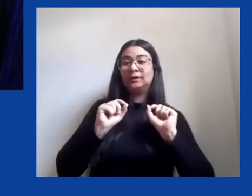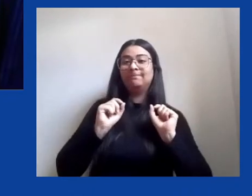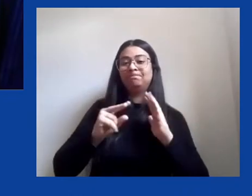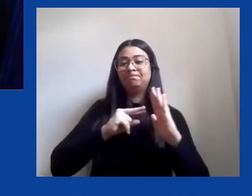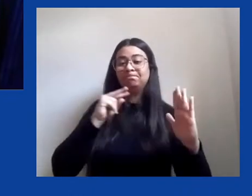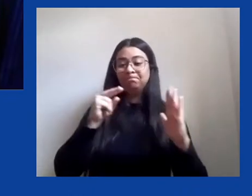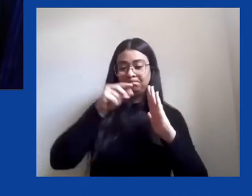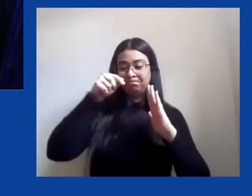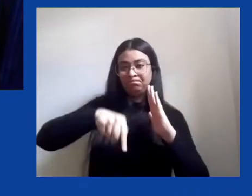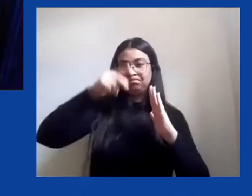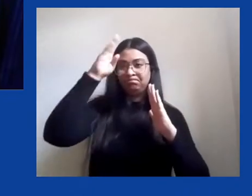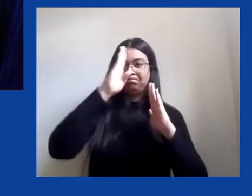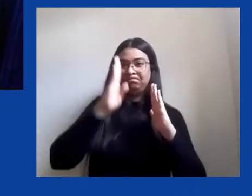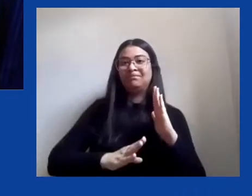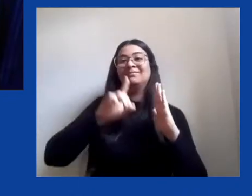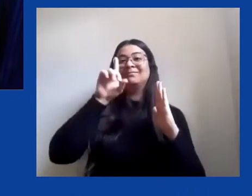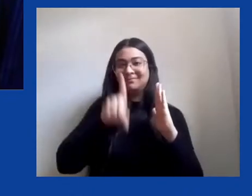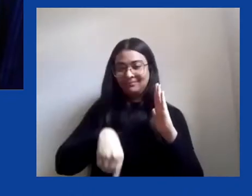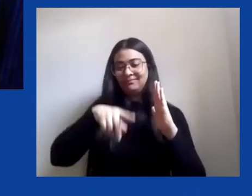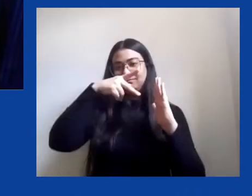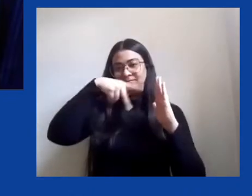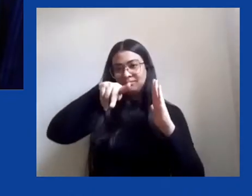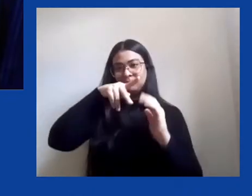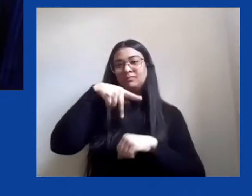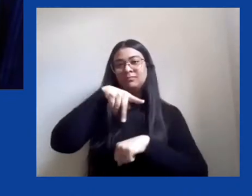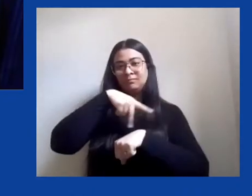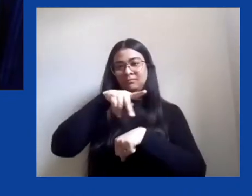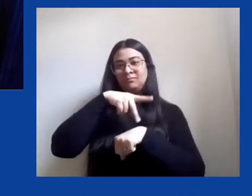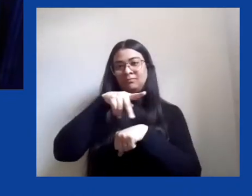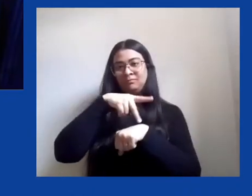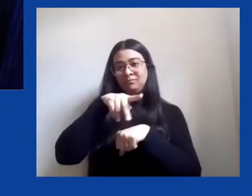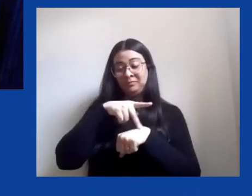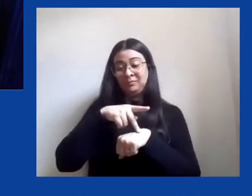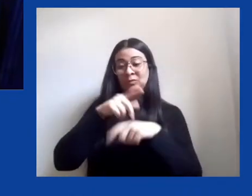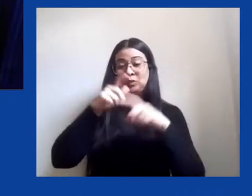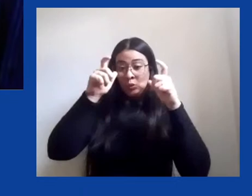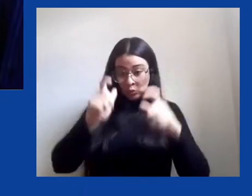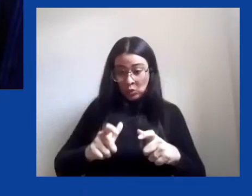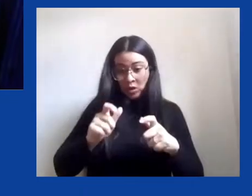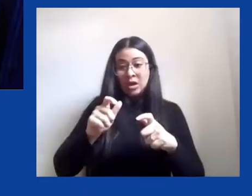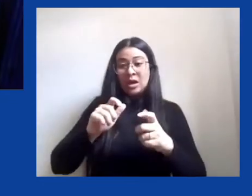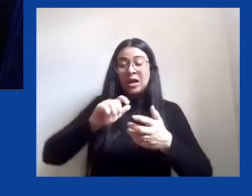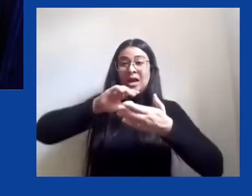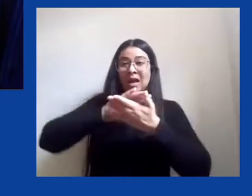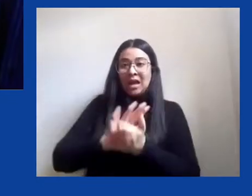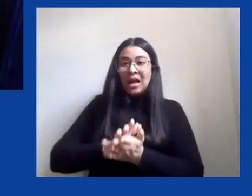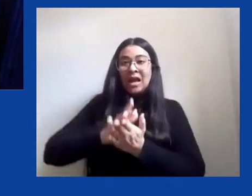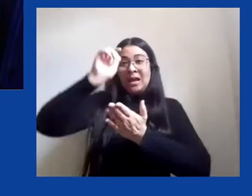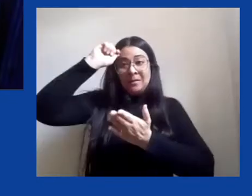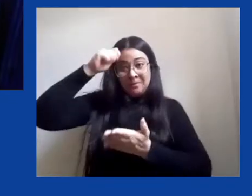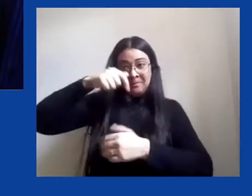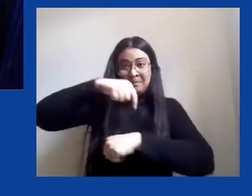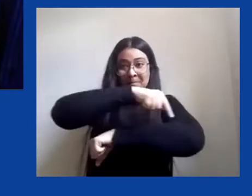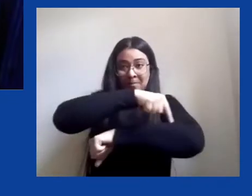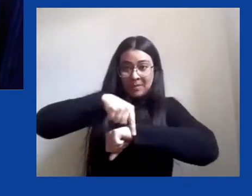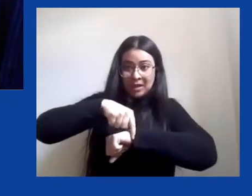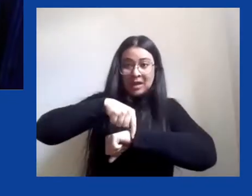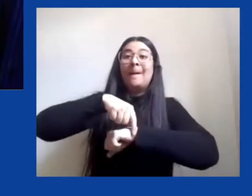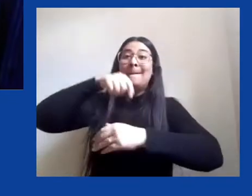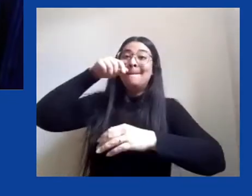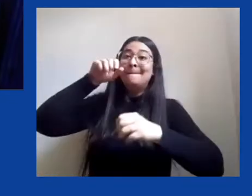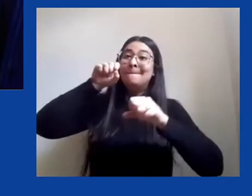é um país onde o racismo mata. Sim, aqui no Brasil o racismo